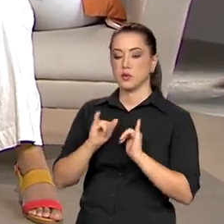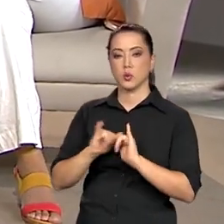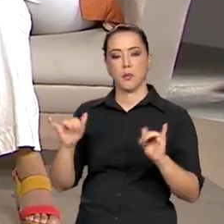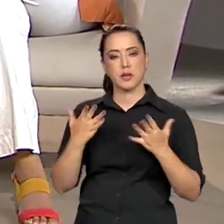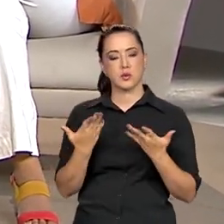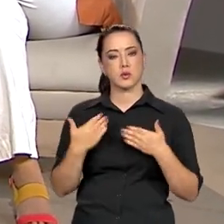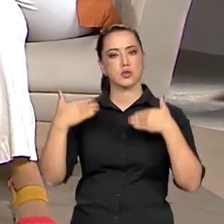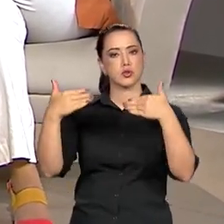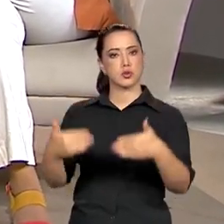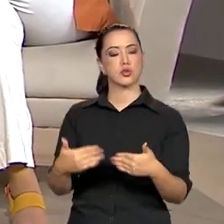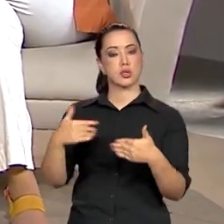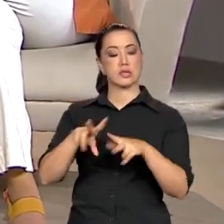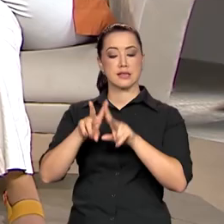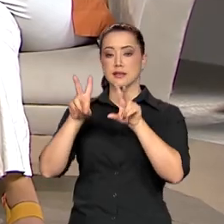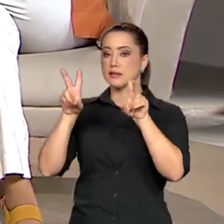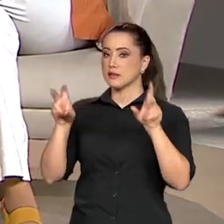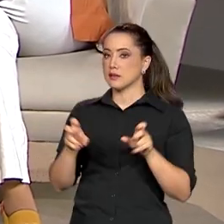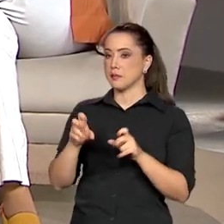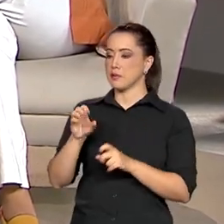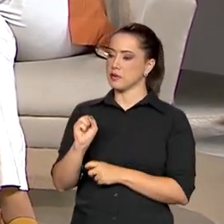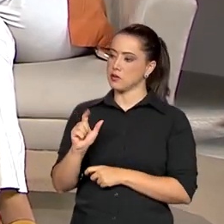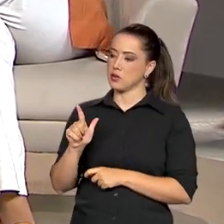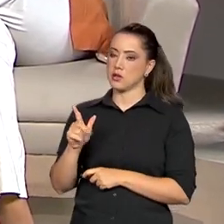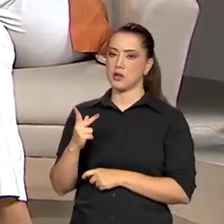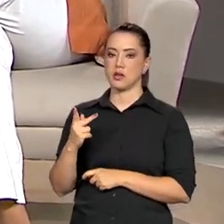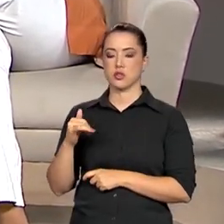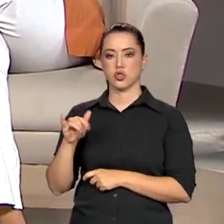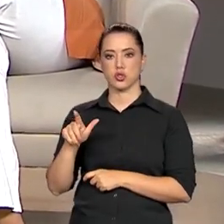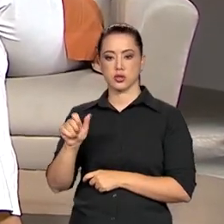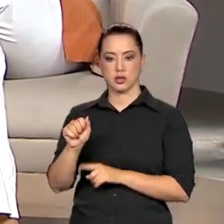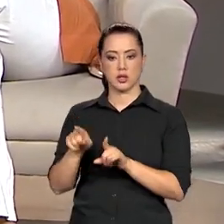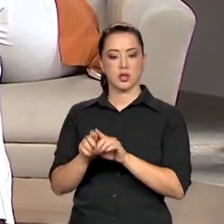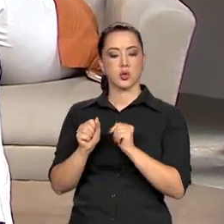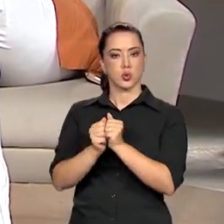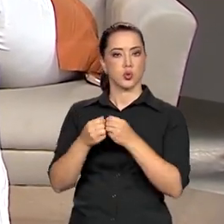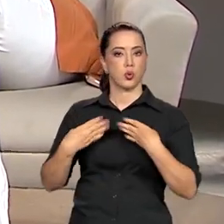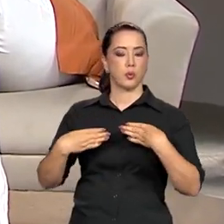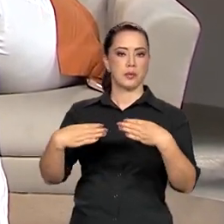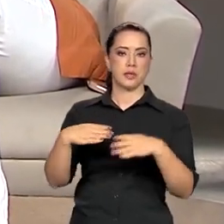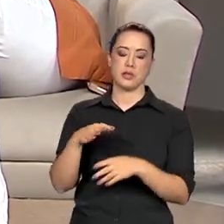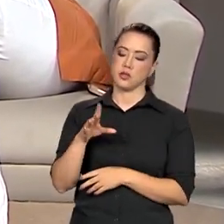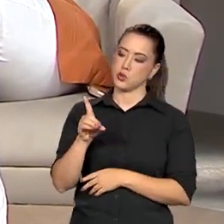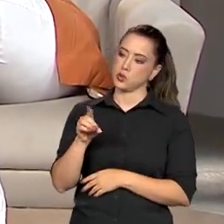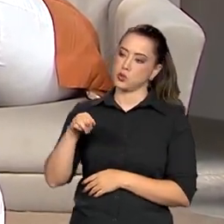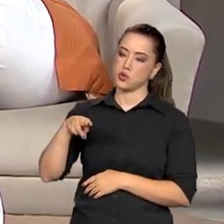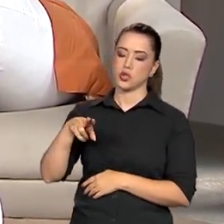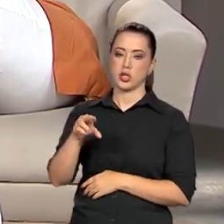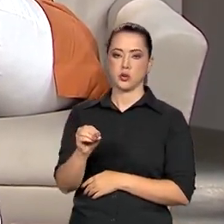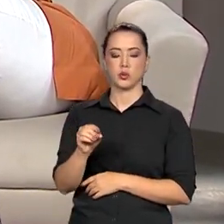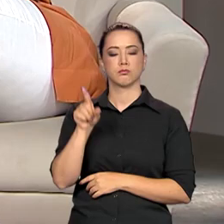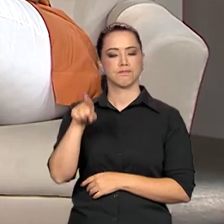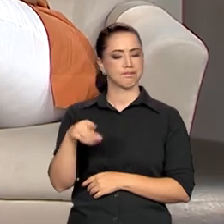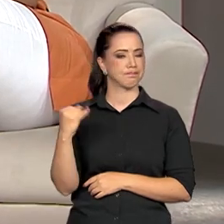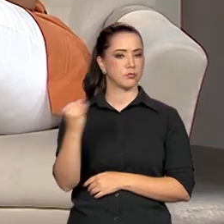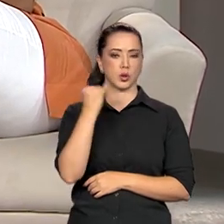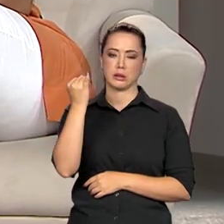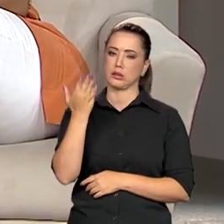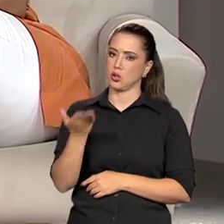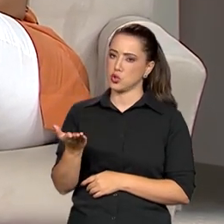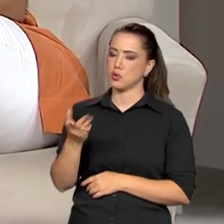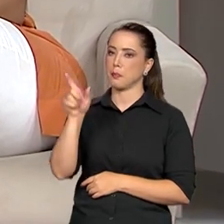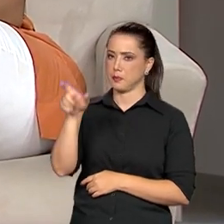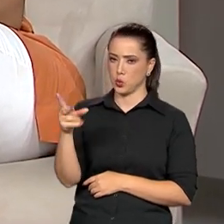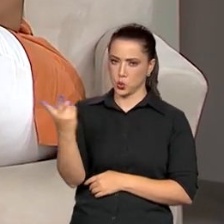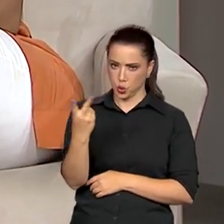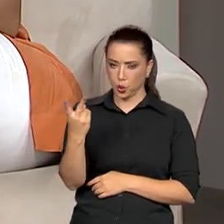quem está à frente dessa pauta é a Sheila de Carvalho, que está lá com o ministro Flávio Dino, que é uma grande amiga, super competente também para estar ali.